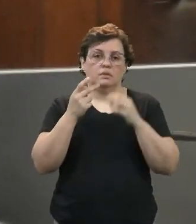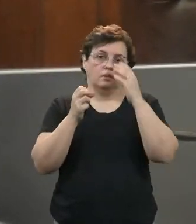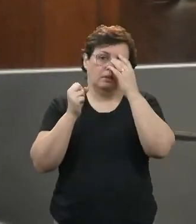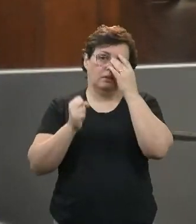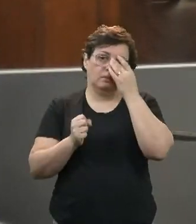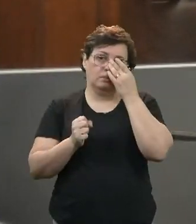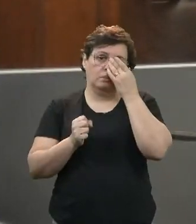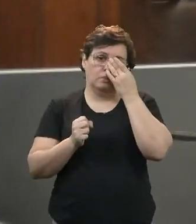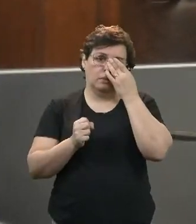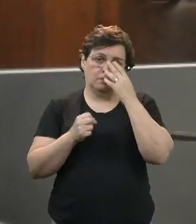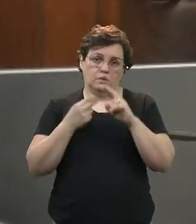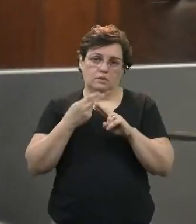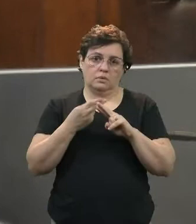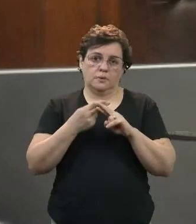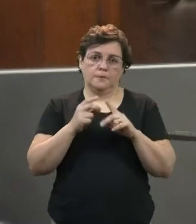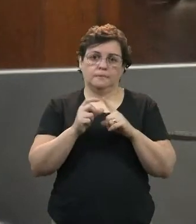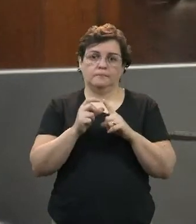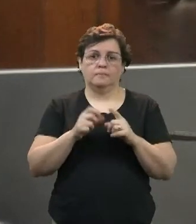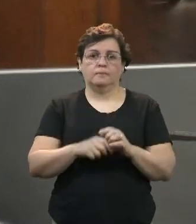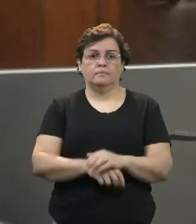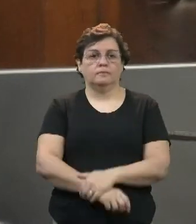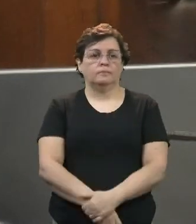pudesse utilizar a palavra.